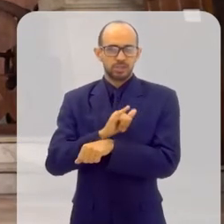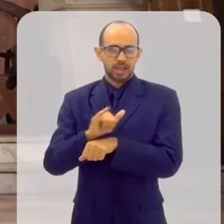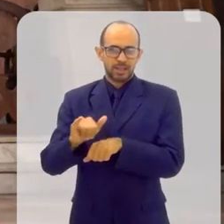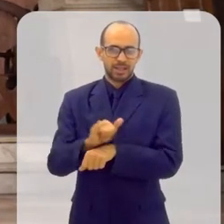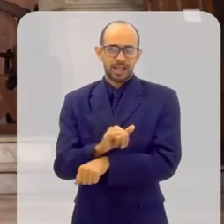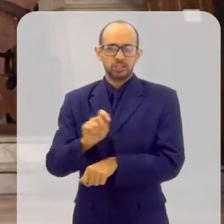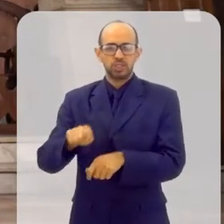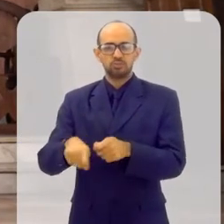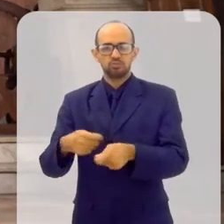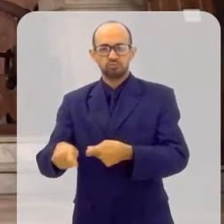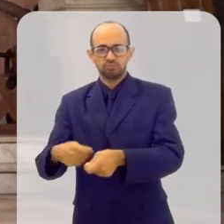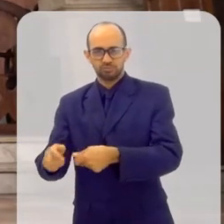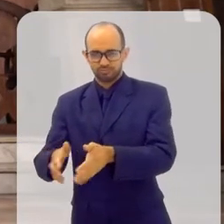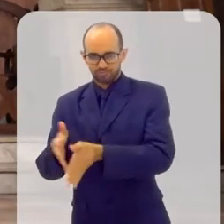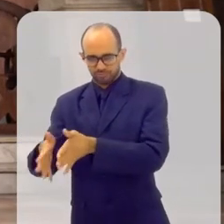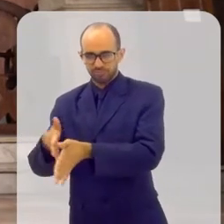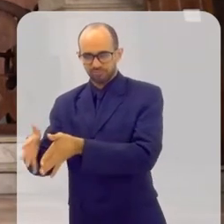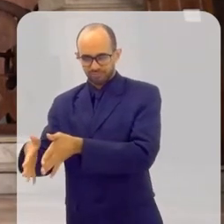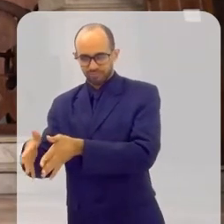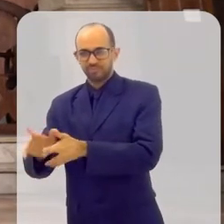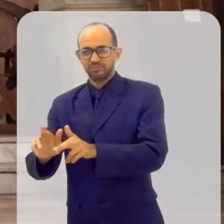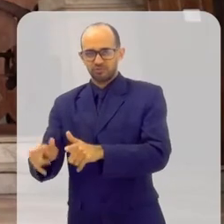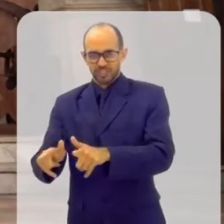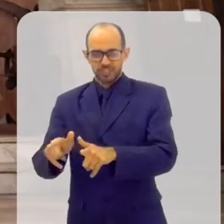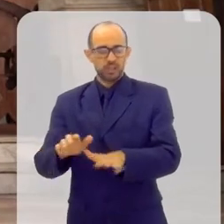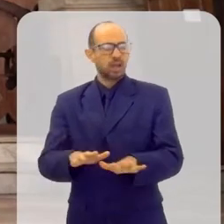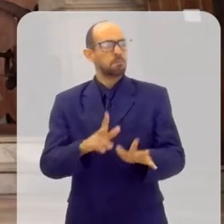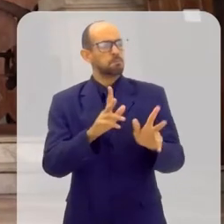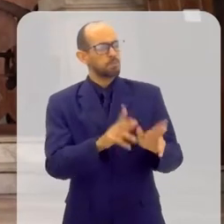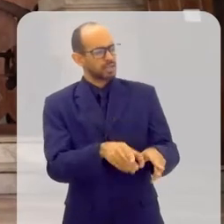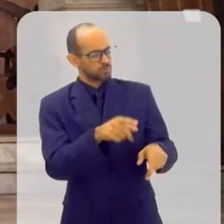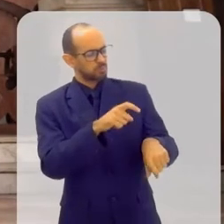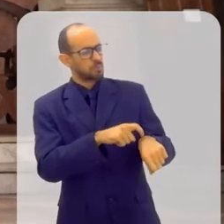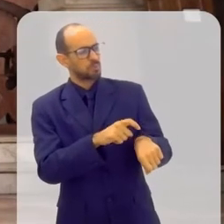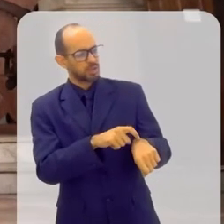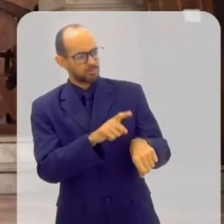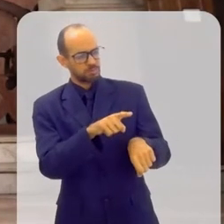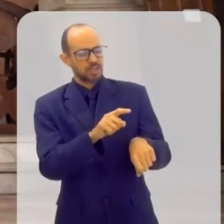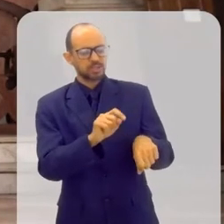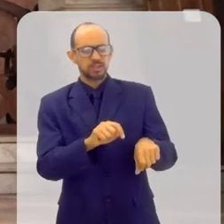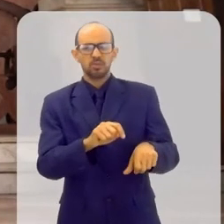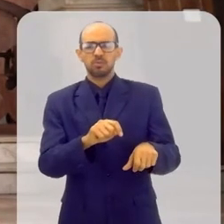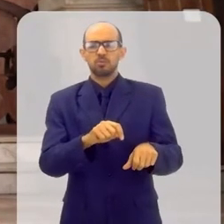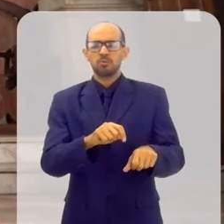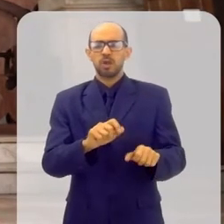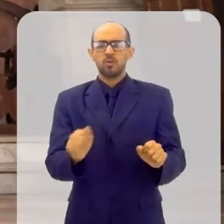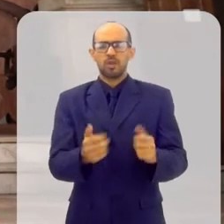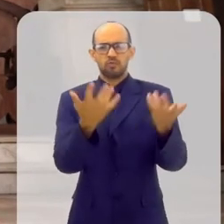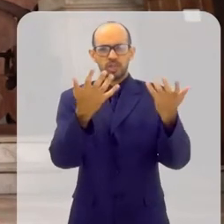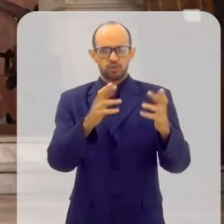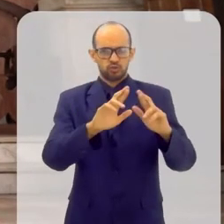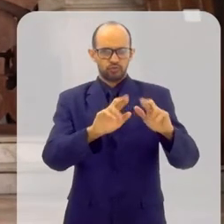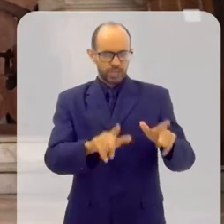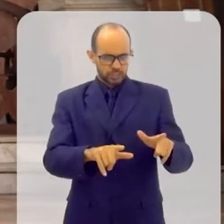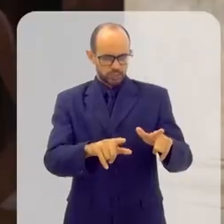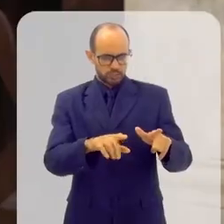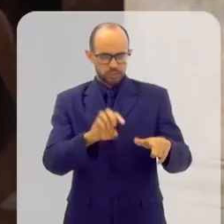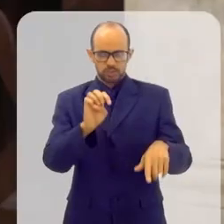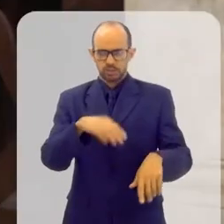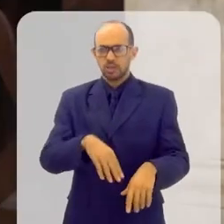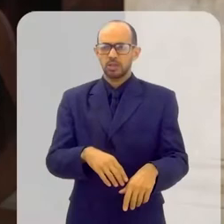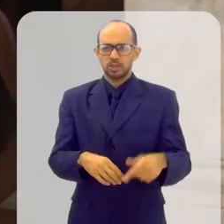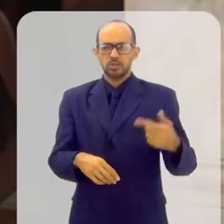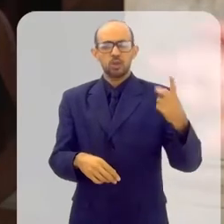coloca as palavras é um pouquinho diferente. dizer, de estar acontecendo no mesmo dia, no mesmo momento, são dois ritos diferentes. São